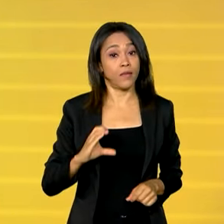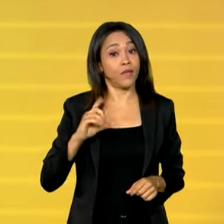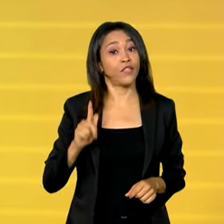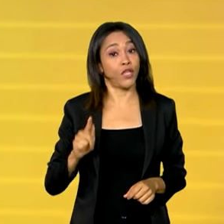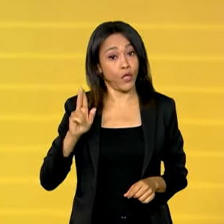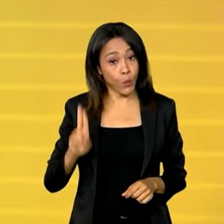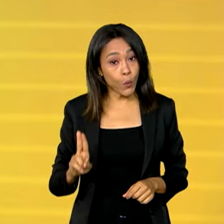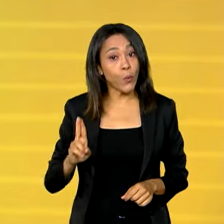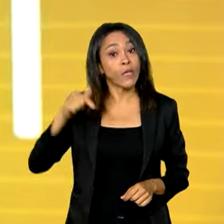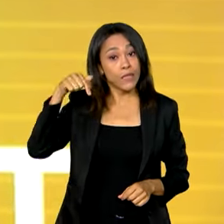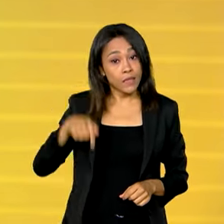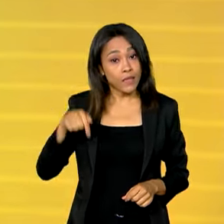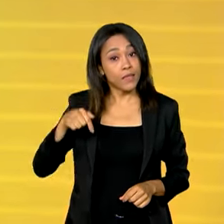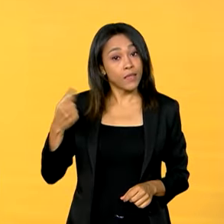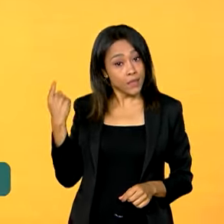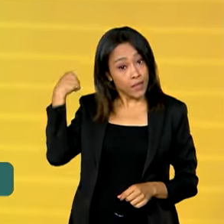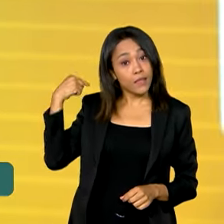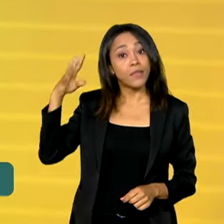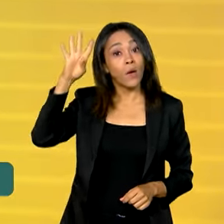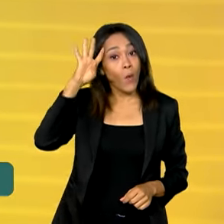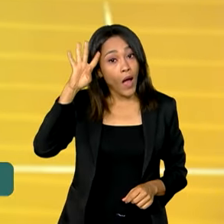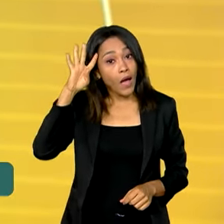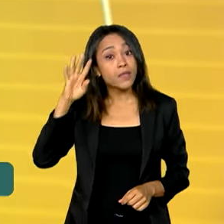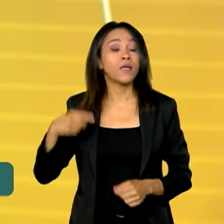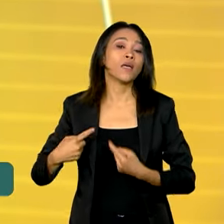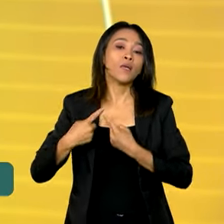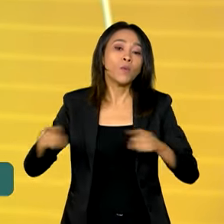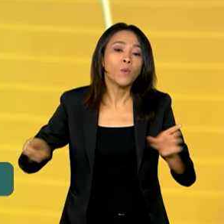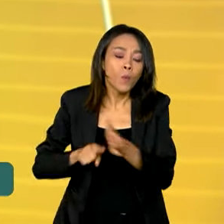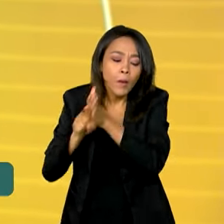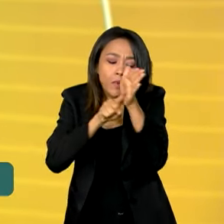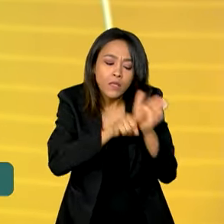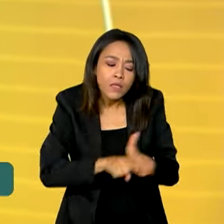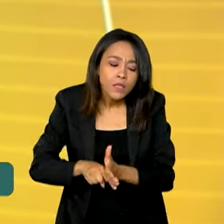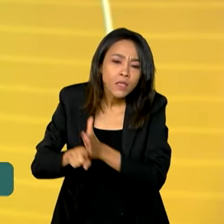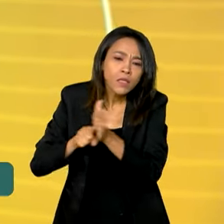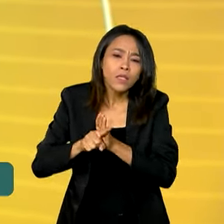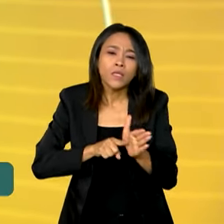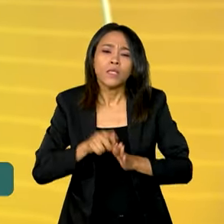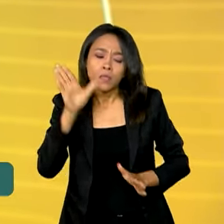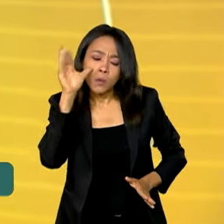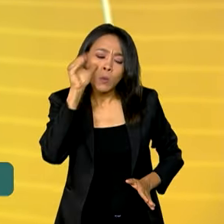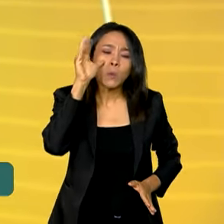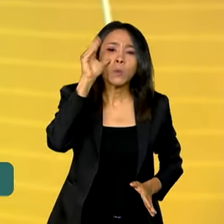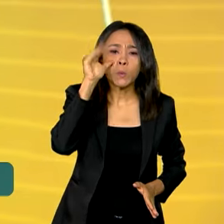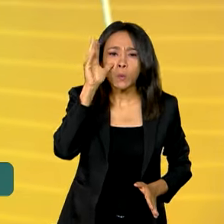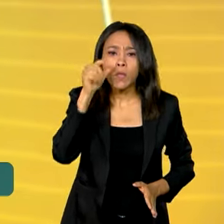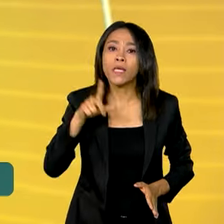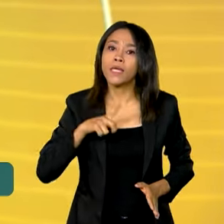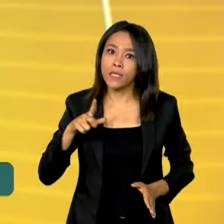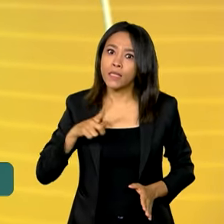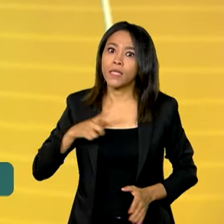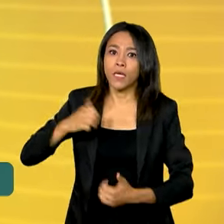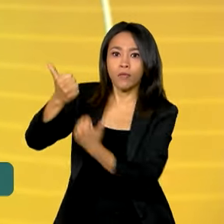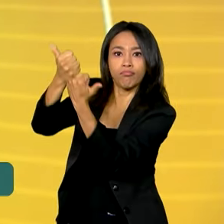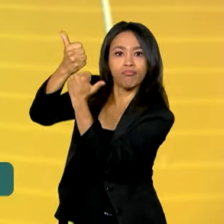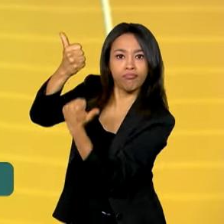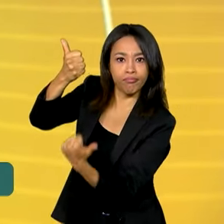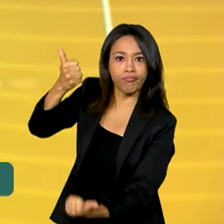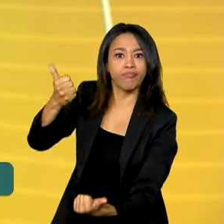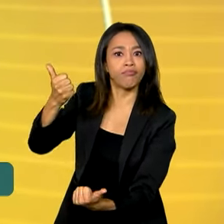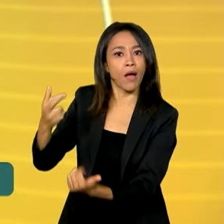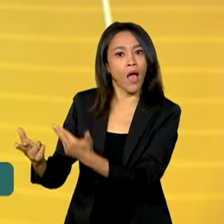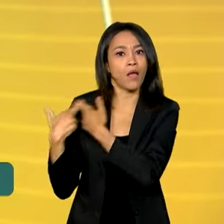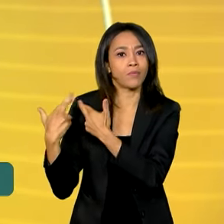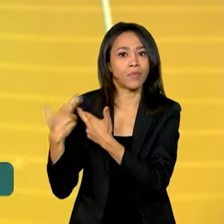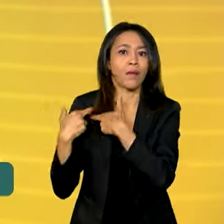quarta uma investigação preliminar para apurar possíveis irregularidades envolvendo dirigentes da Enel, a Agência Nacional